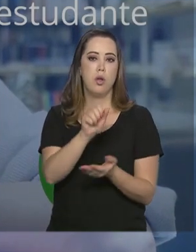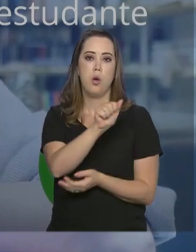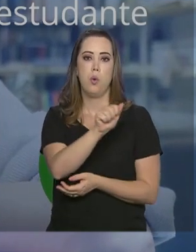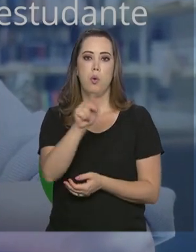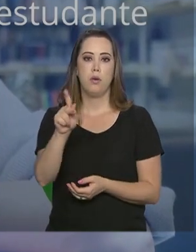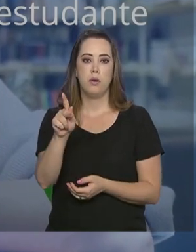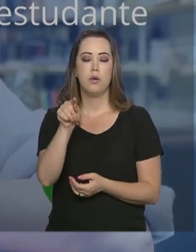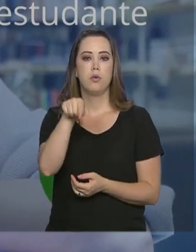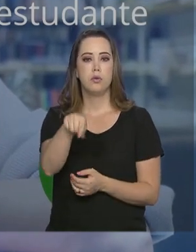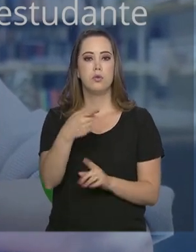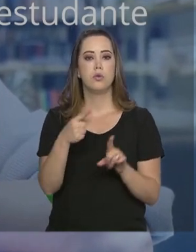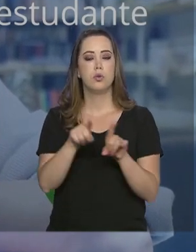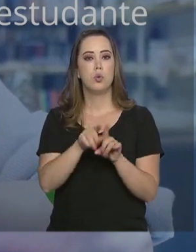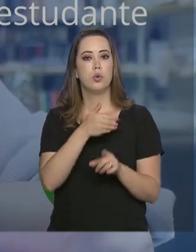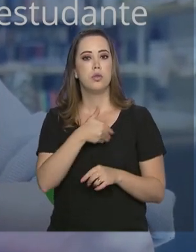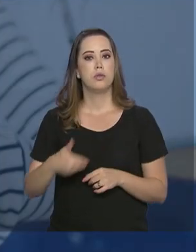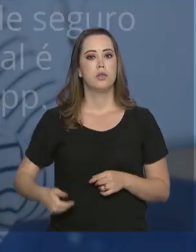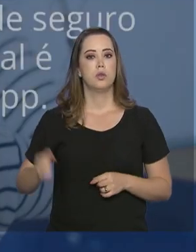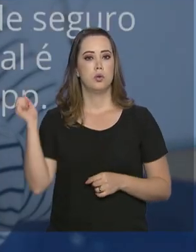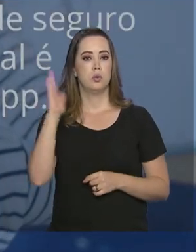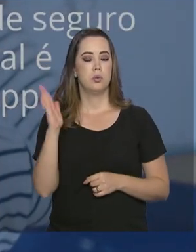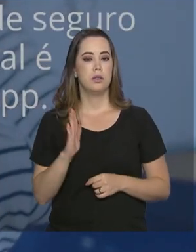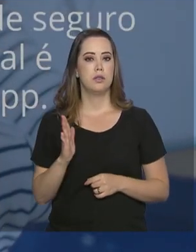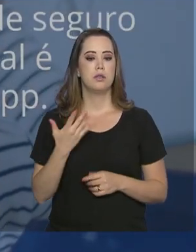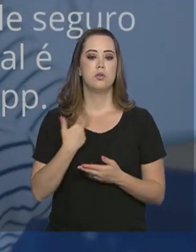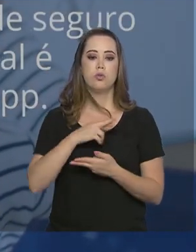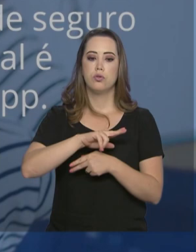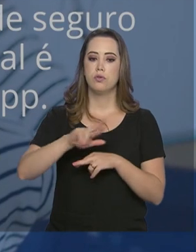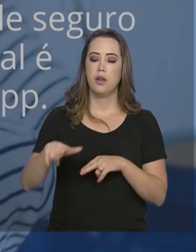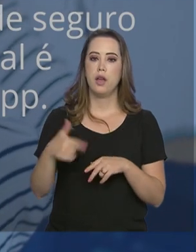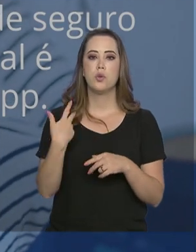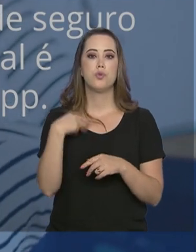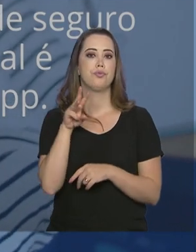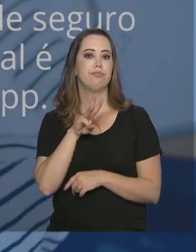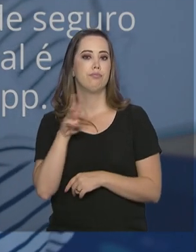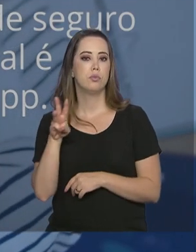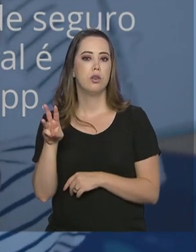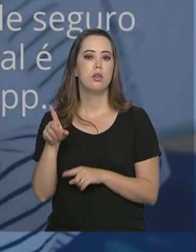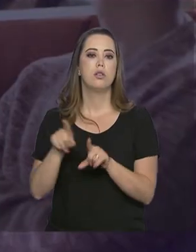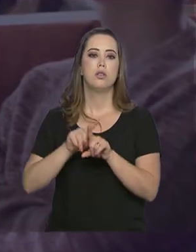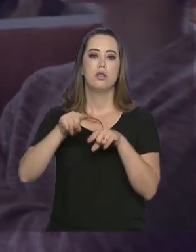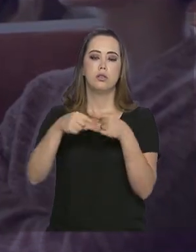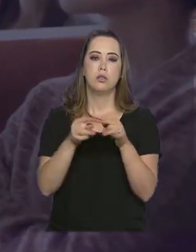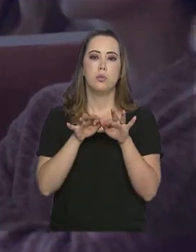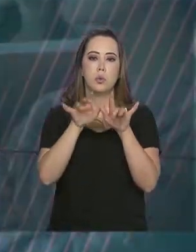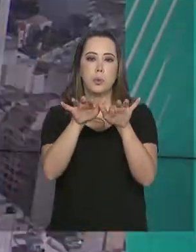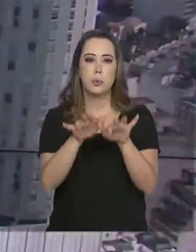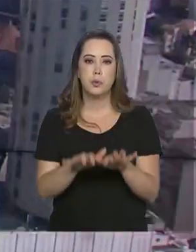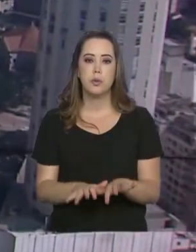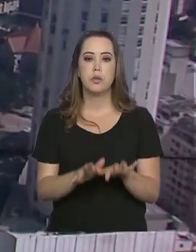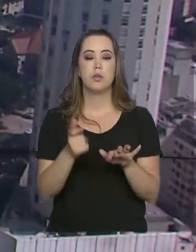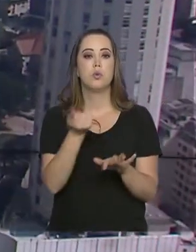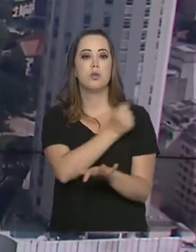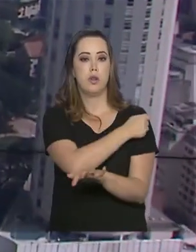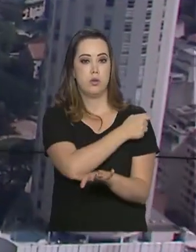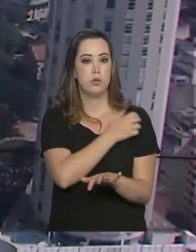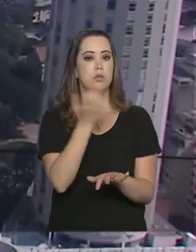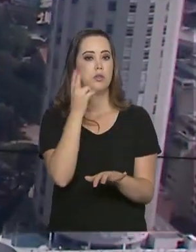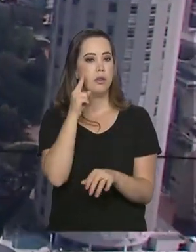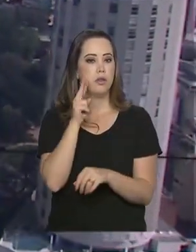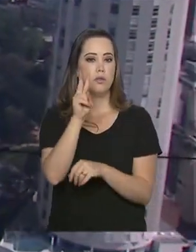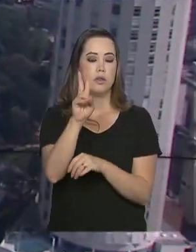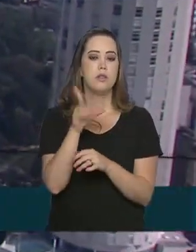encontrado na área Governo do Brasil, nas lojas virtuais, e em seguida inserir os dados. Os estudantes que queiram